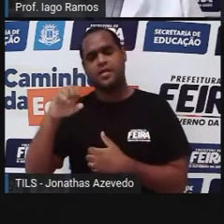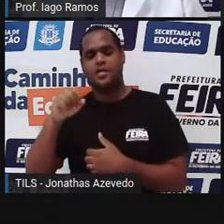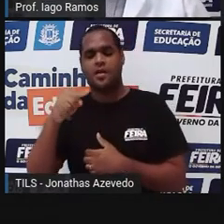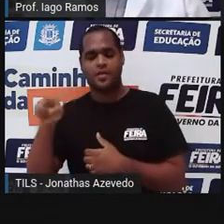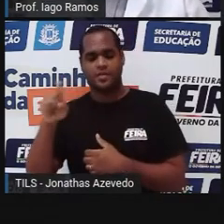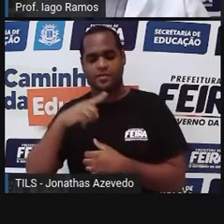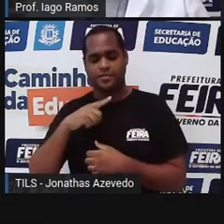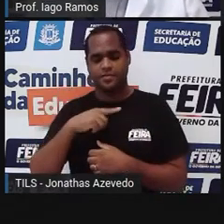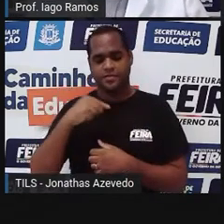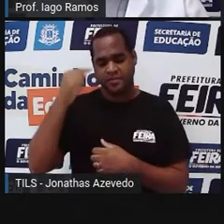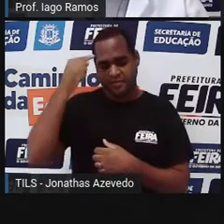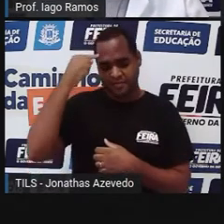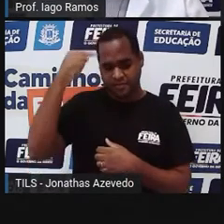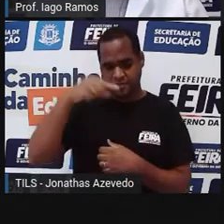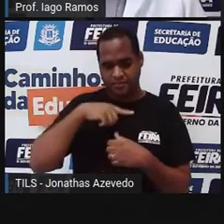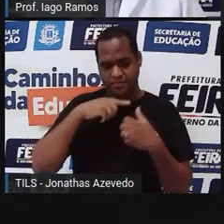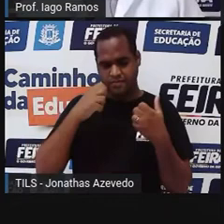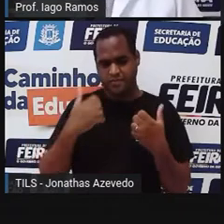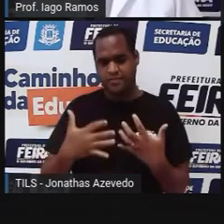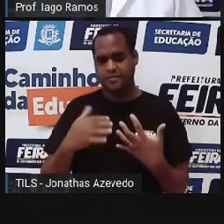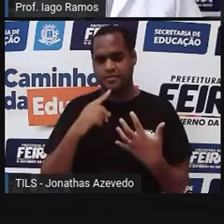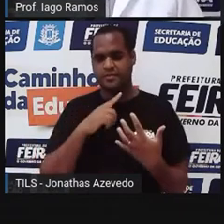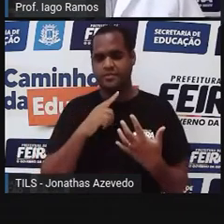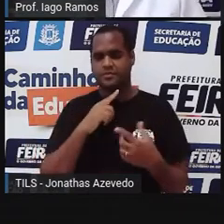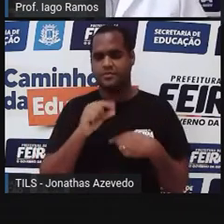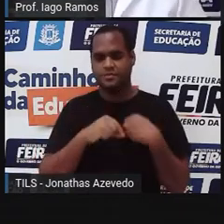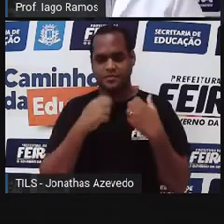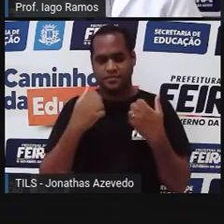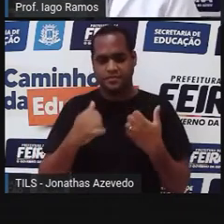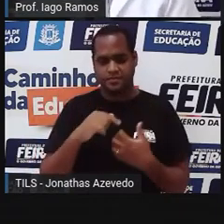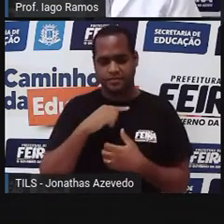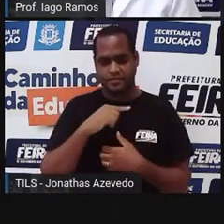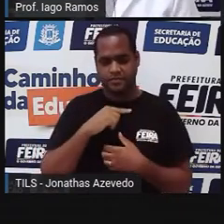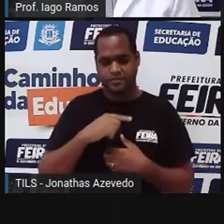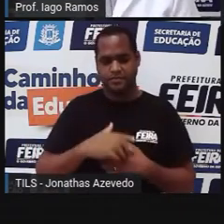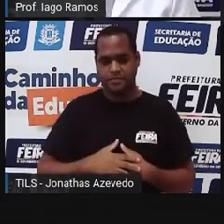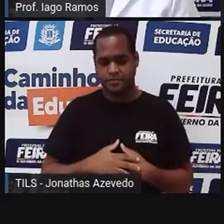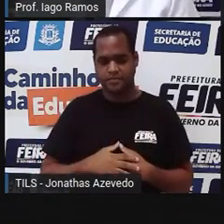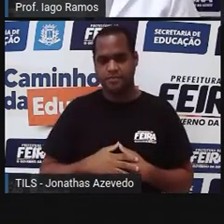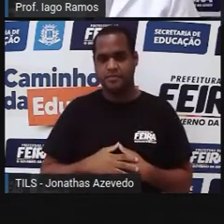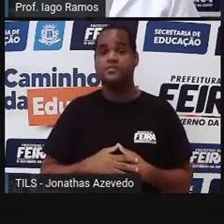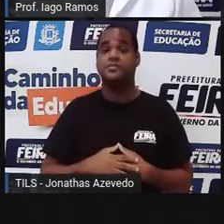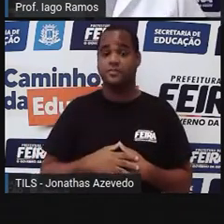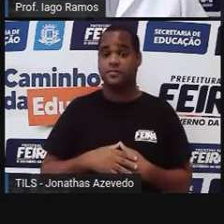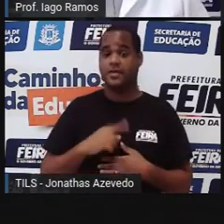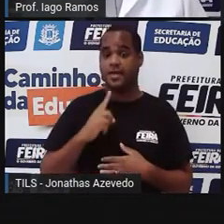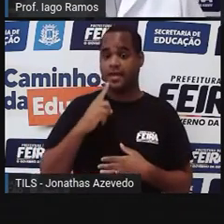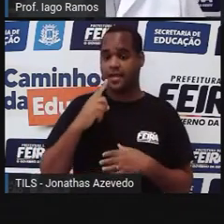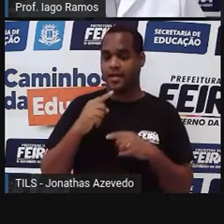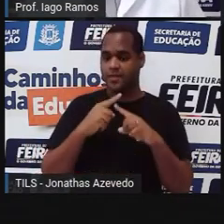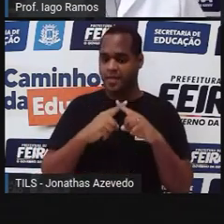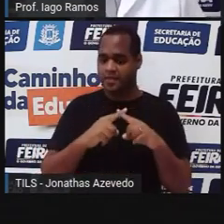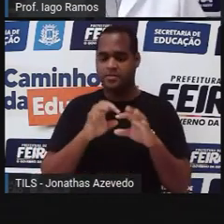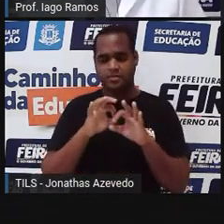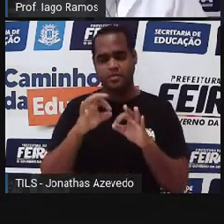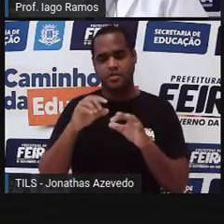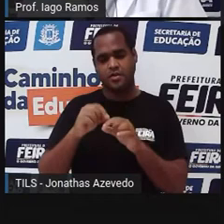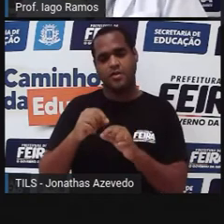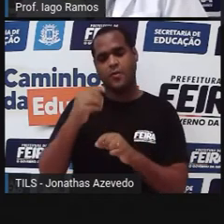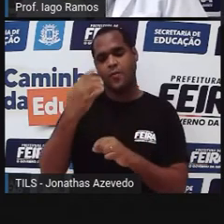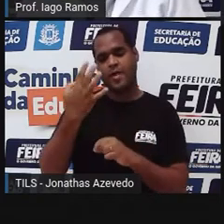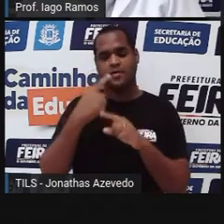ali, o comprimento 4 centímetros vezes a altura, 2 centímetros. 4 vezes 2,